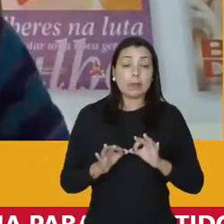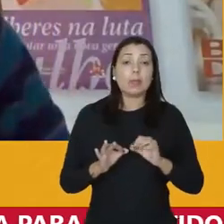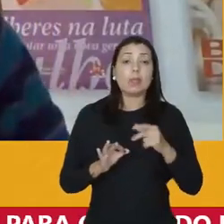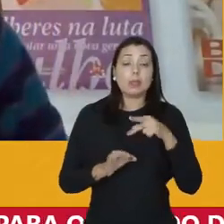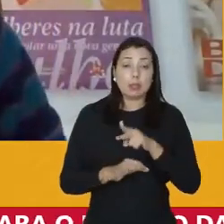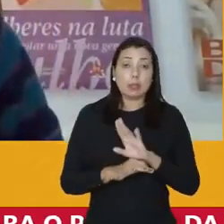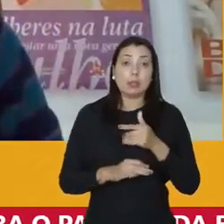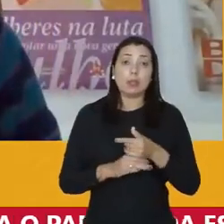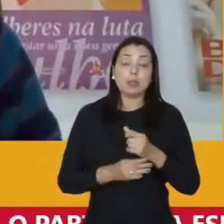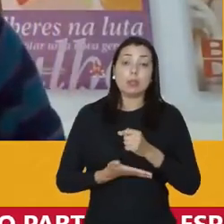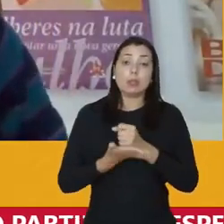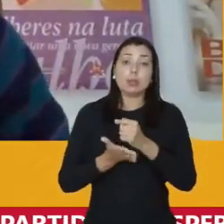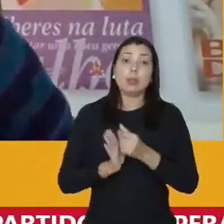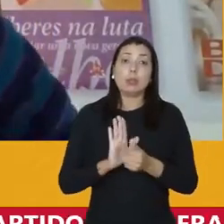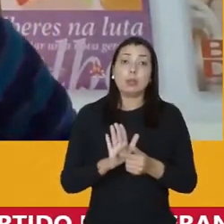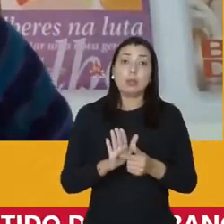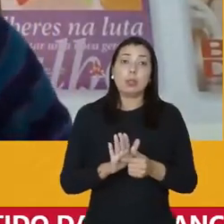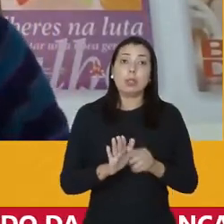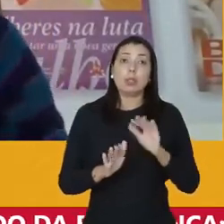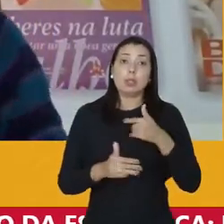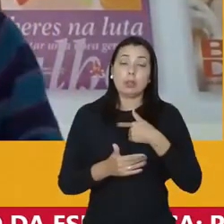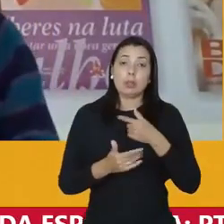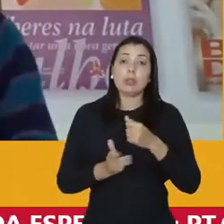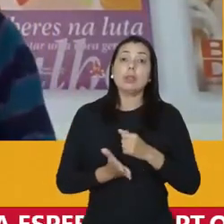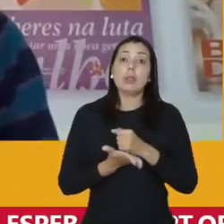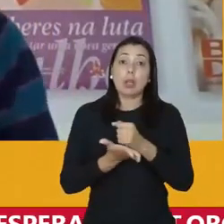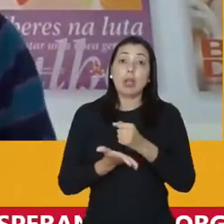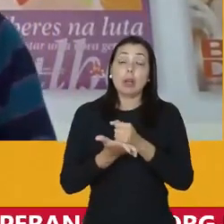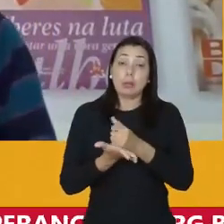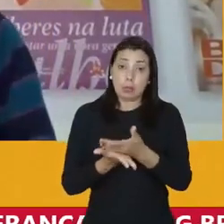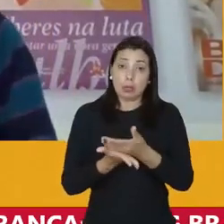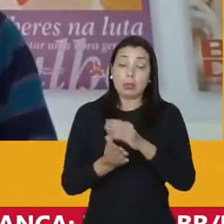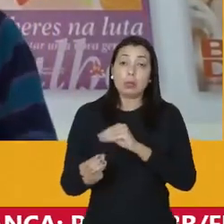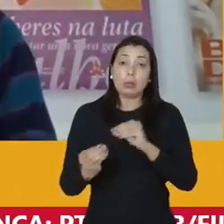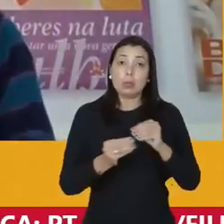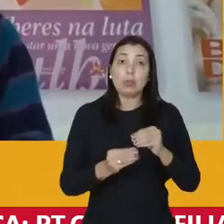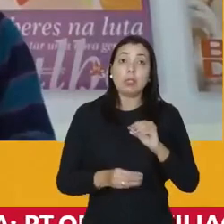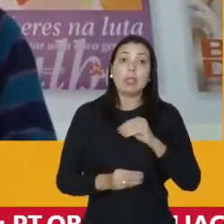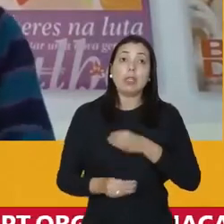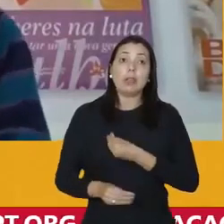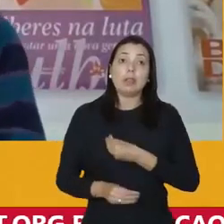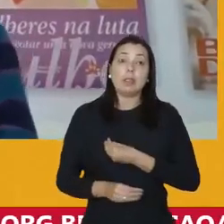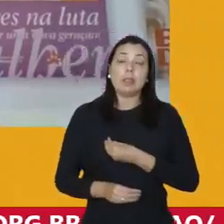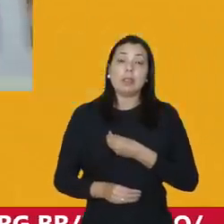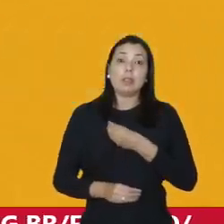a nossa pequena contribuição nossa pequena contribuição muda a vida do povo